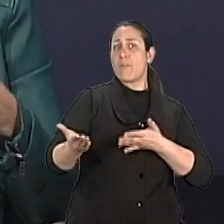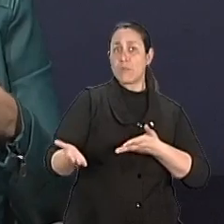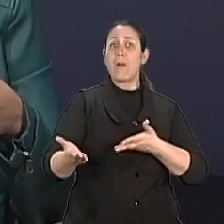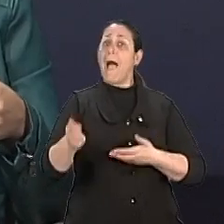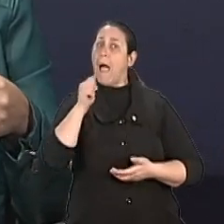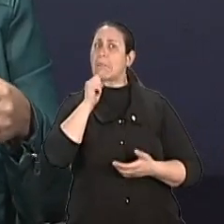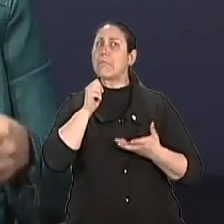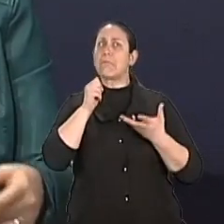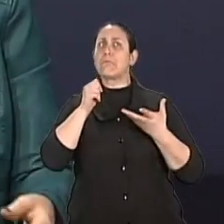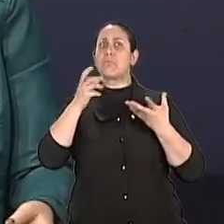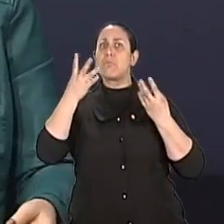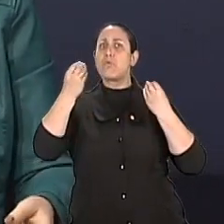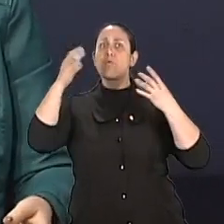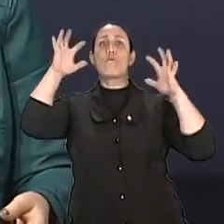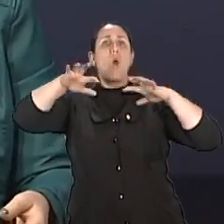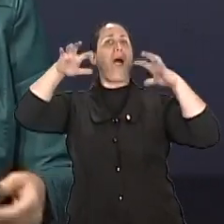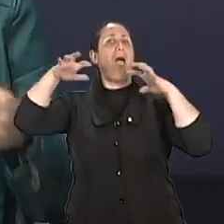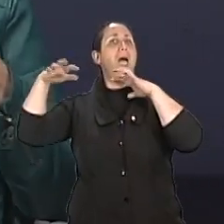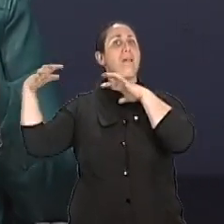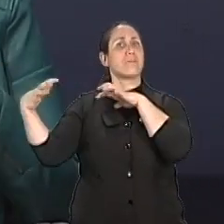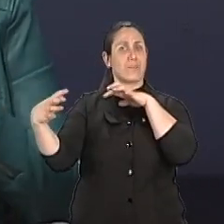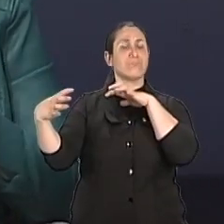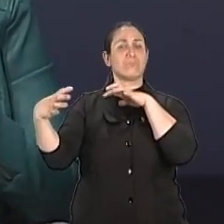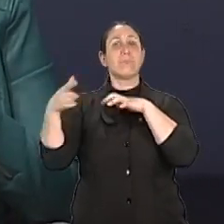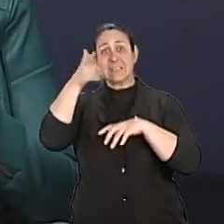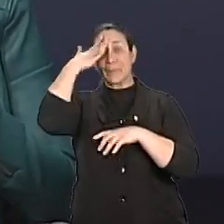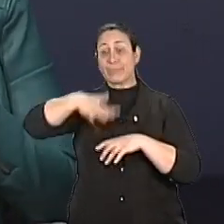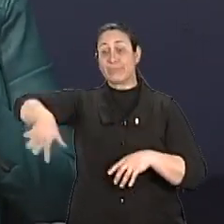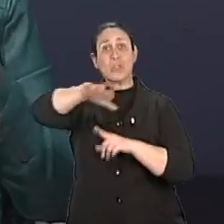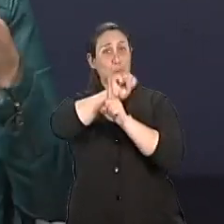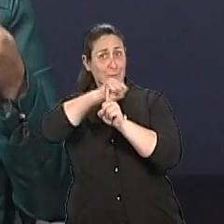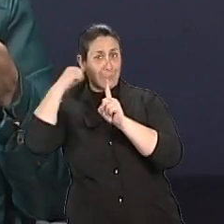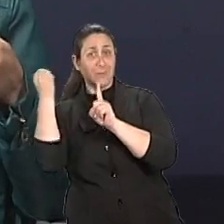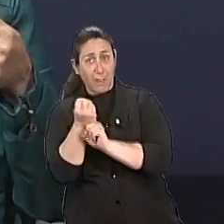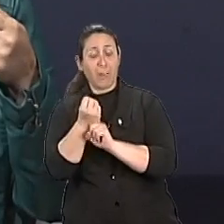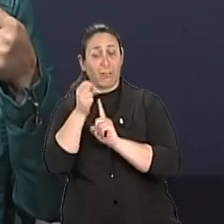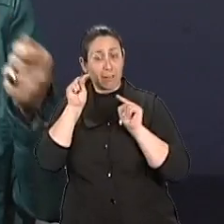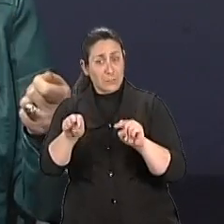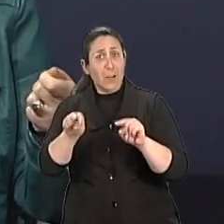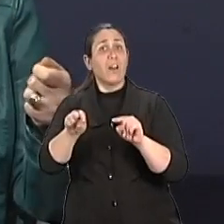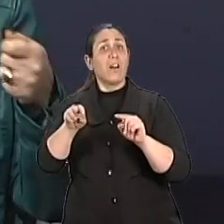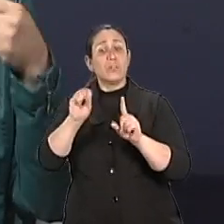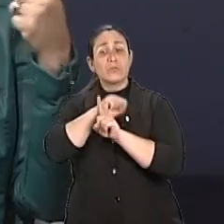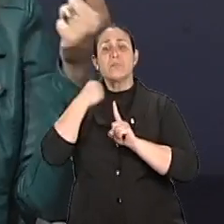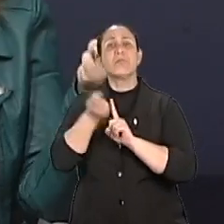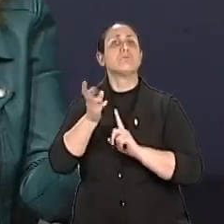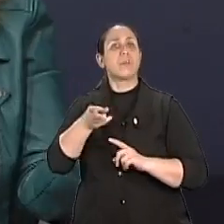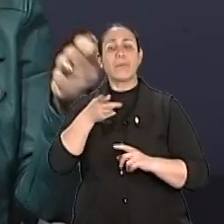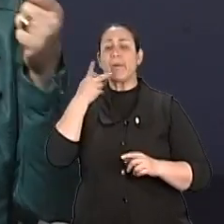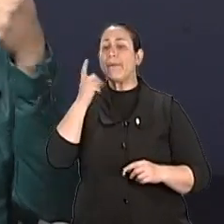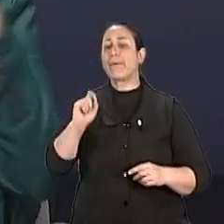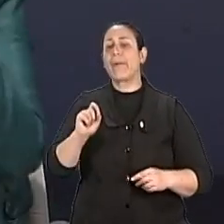é cultuado a cada dia. Nós vivemos numa sociedade onde o que é reforçado é o